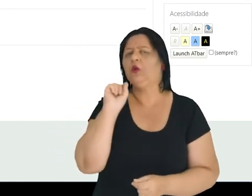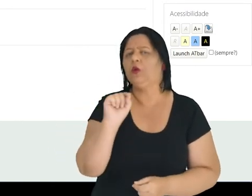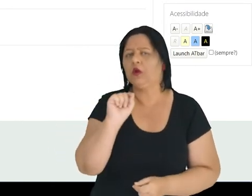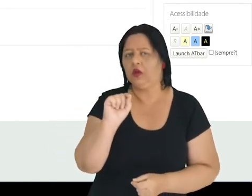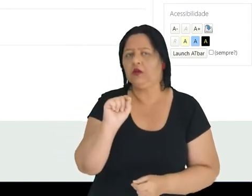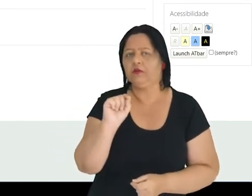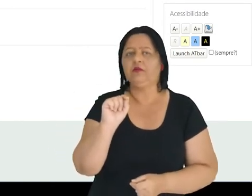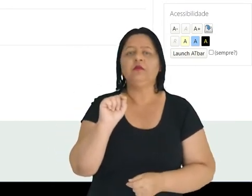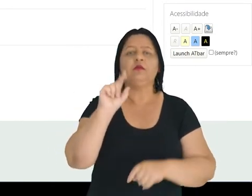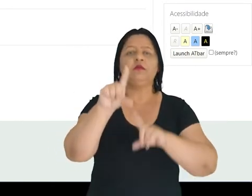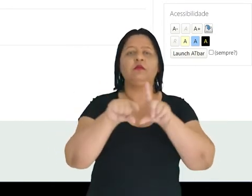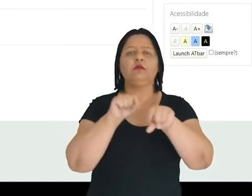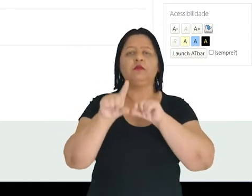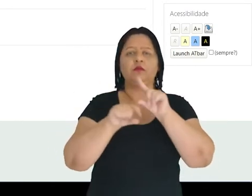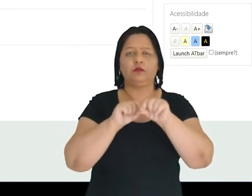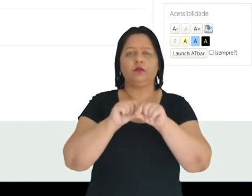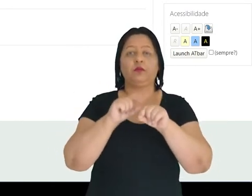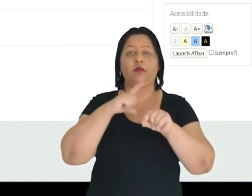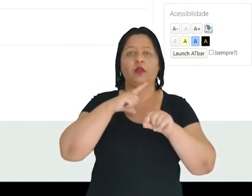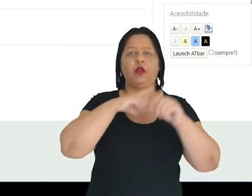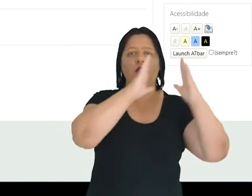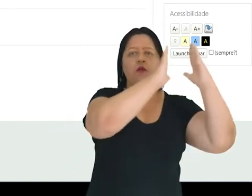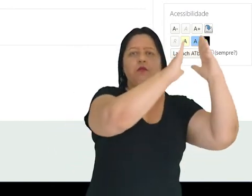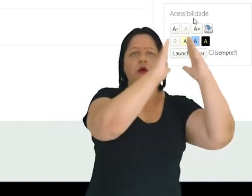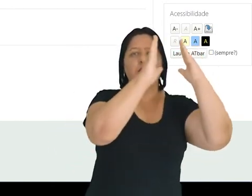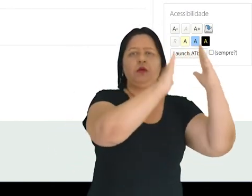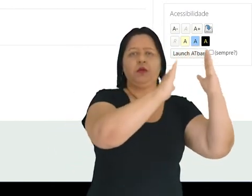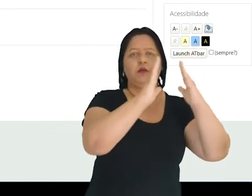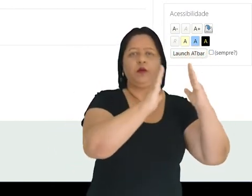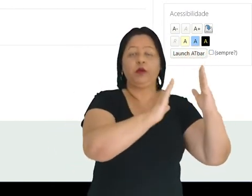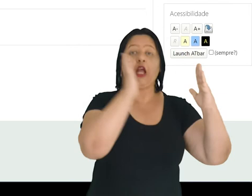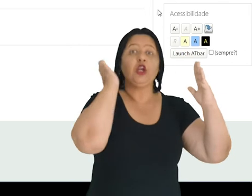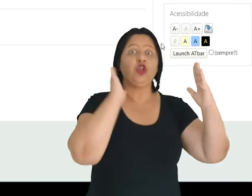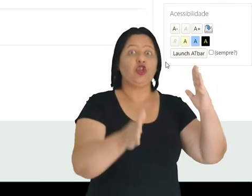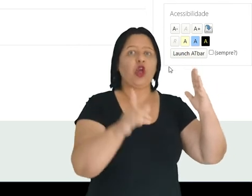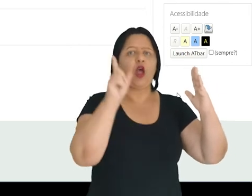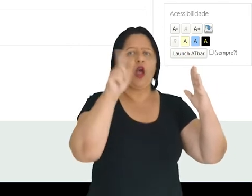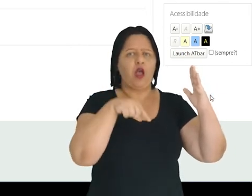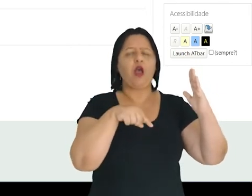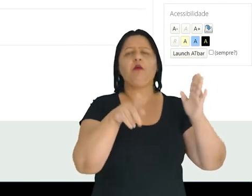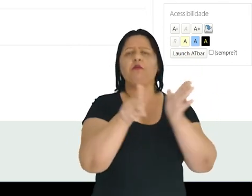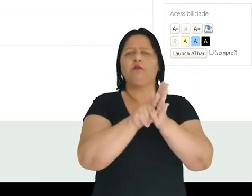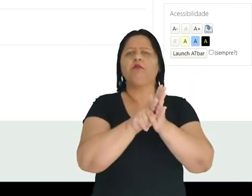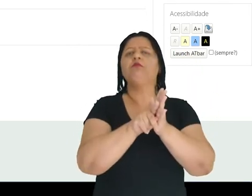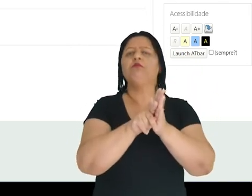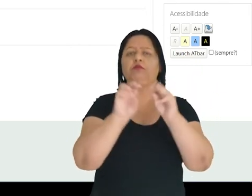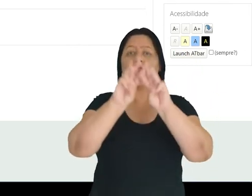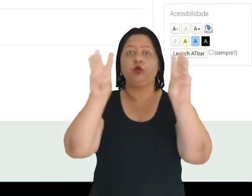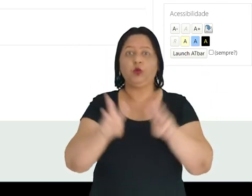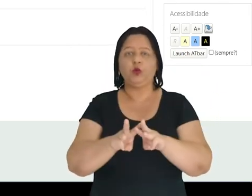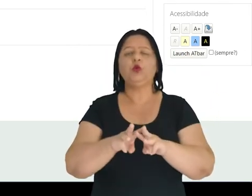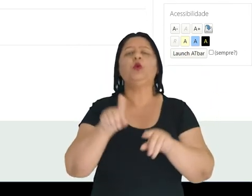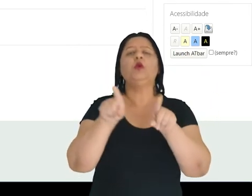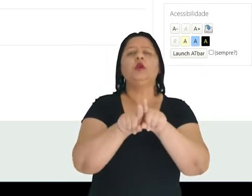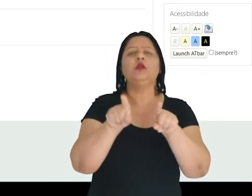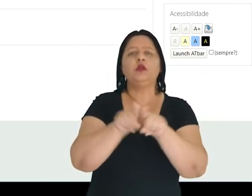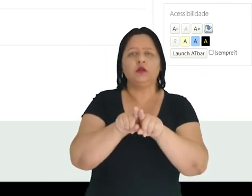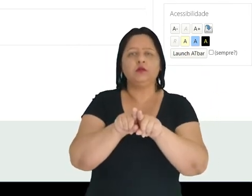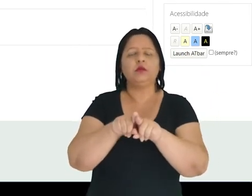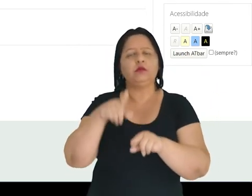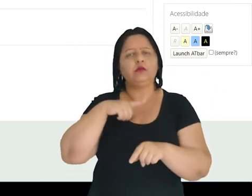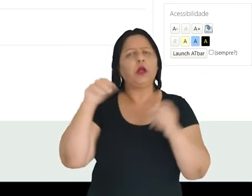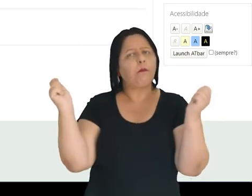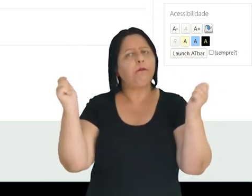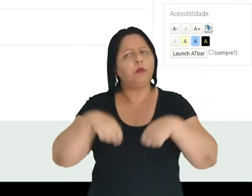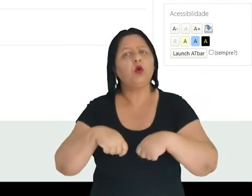nós temos também as opções de blocos, temos esses blocos que já vêm por padrão habilitados, e temos também